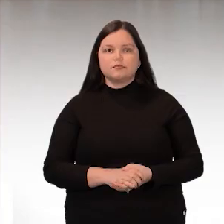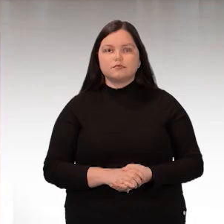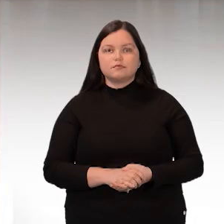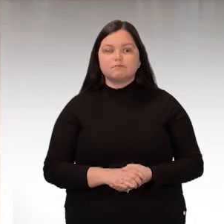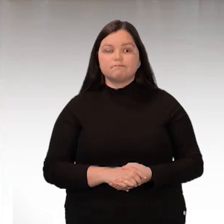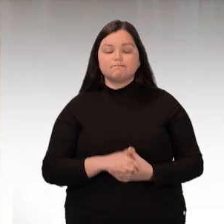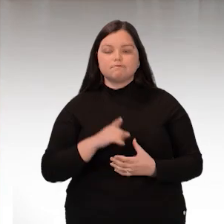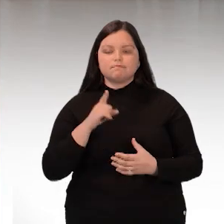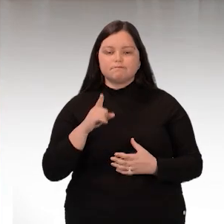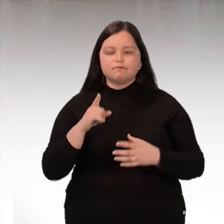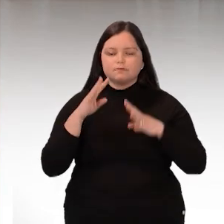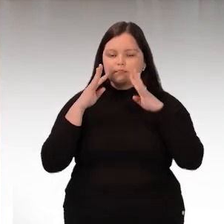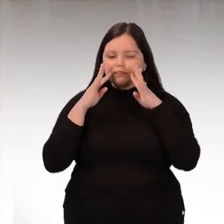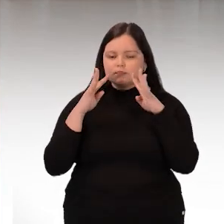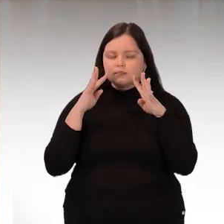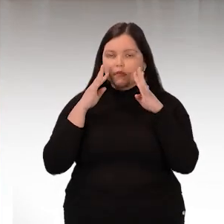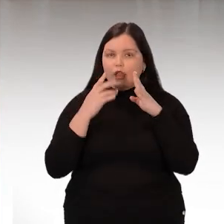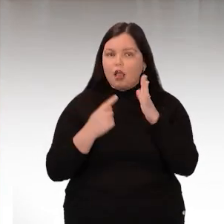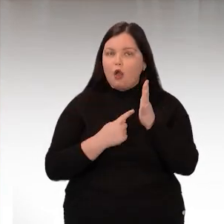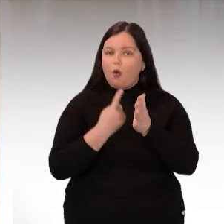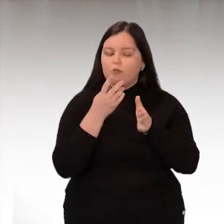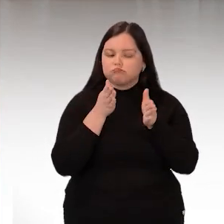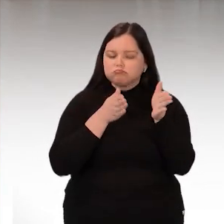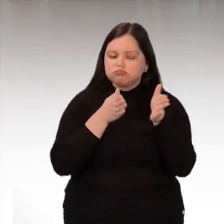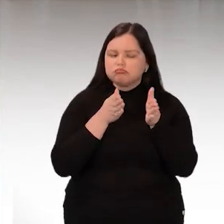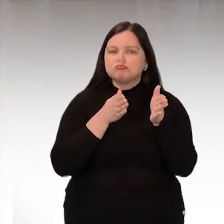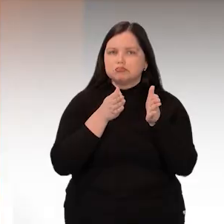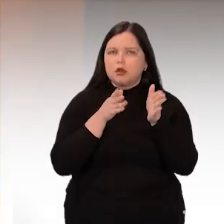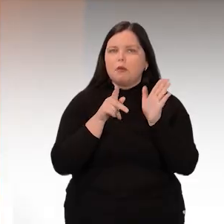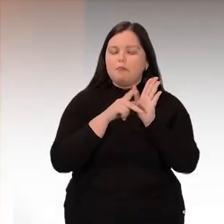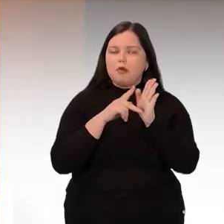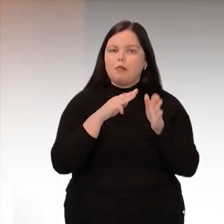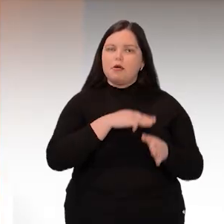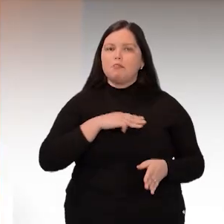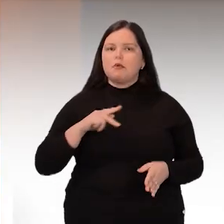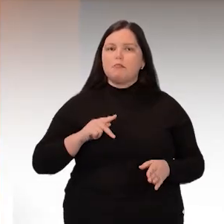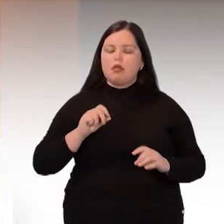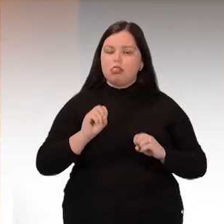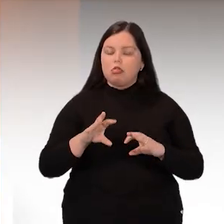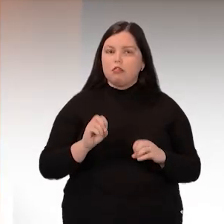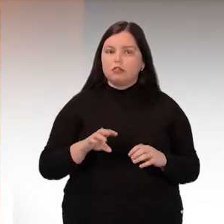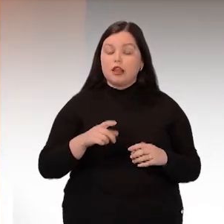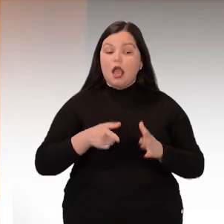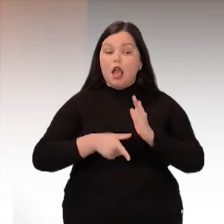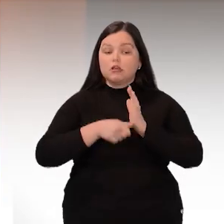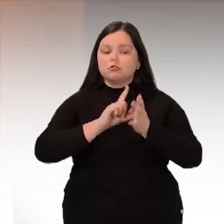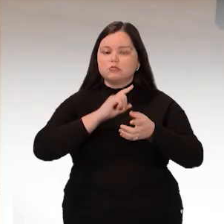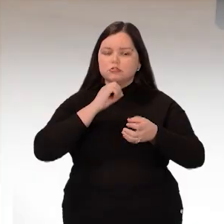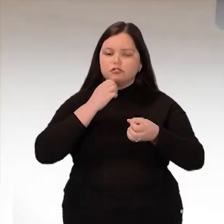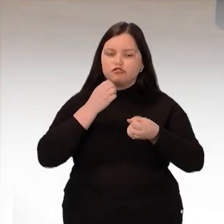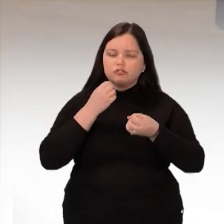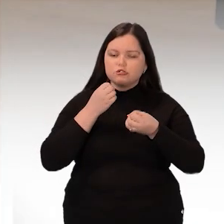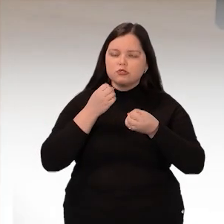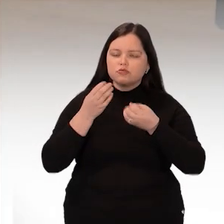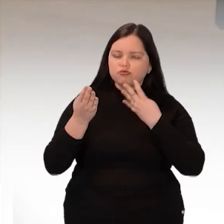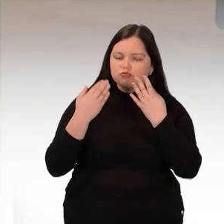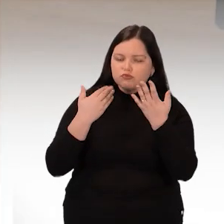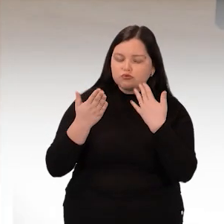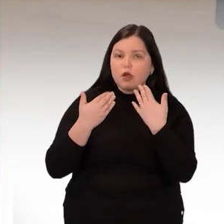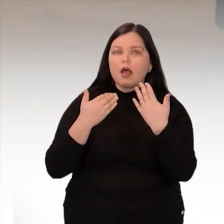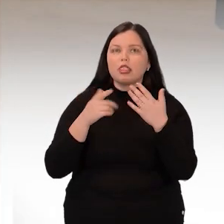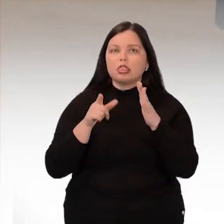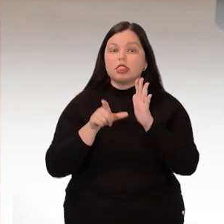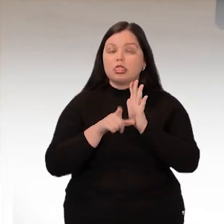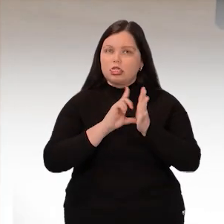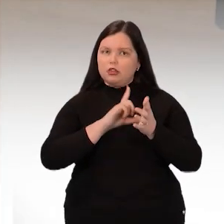A consulta pública é uma das etapas do MPDUC. Antes desse diálogo com a população, o grupo de trabalho